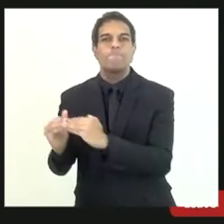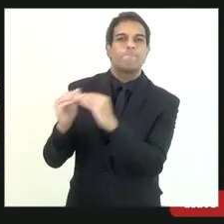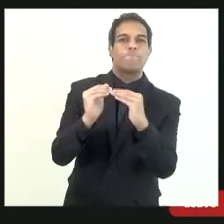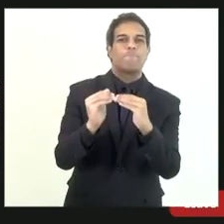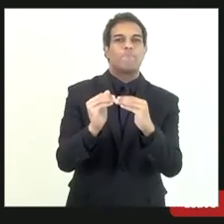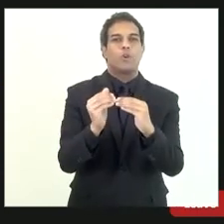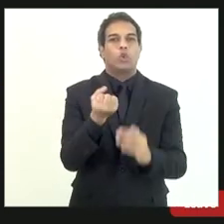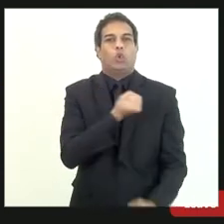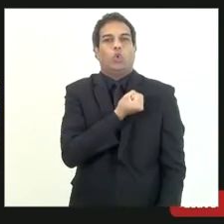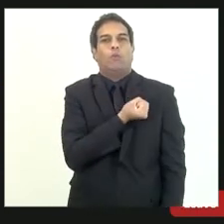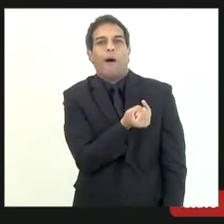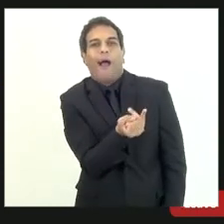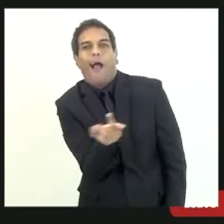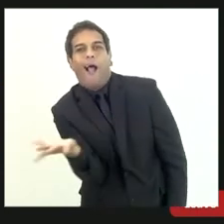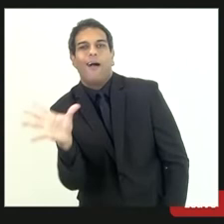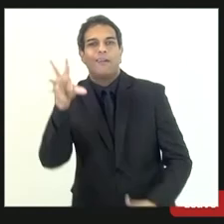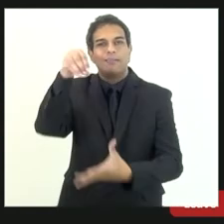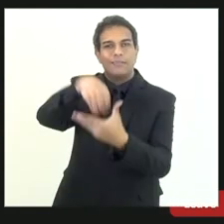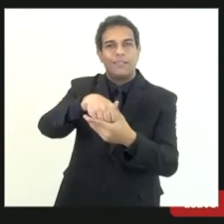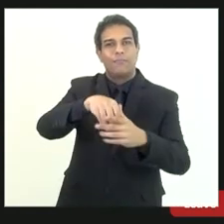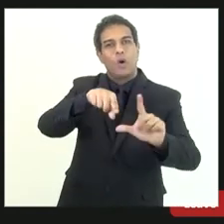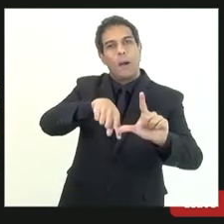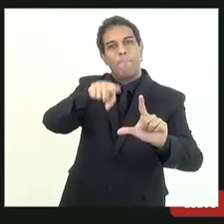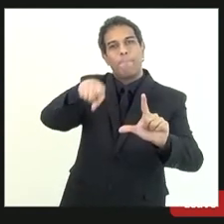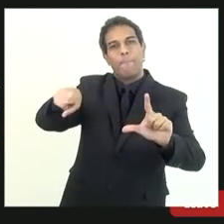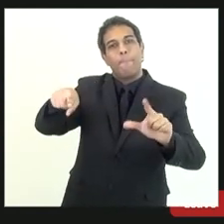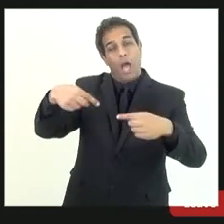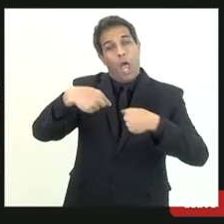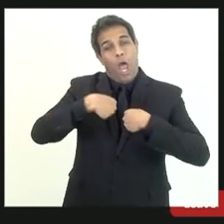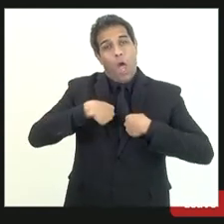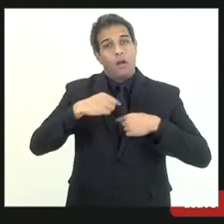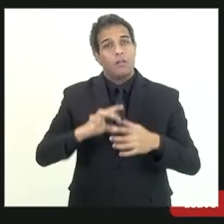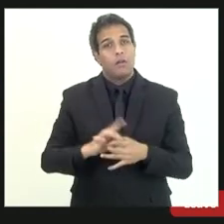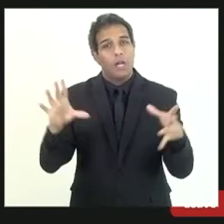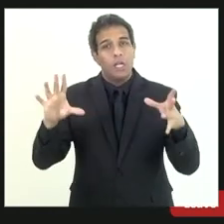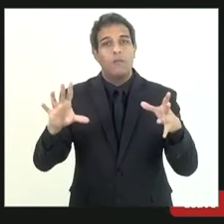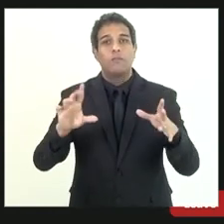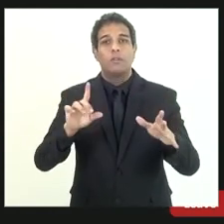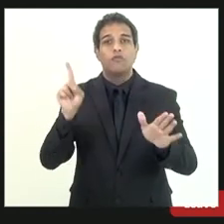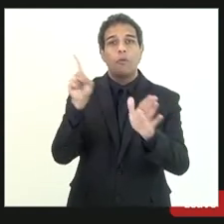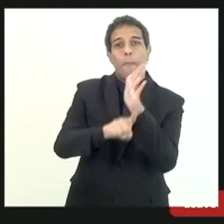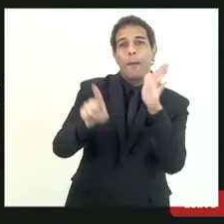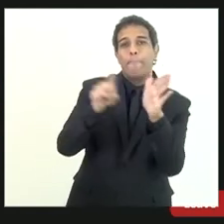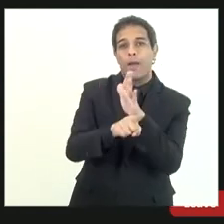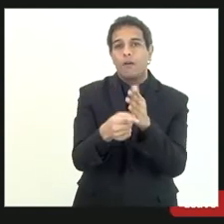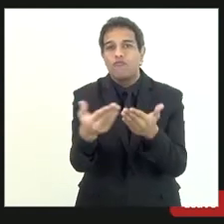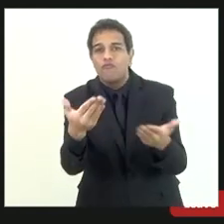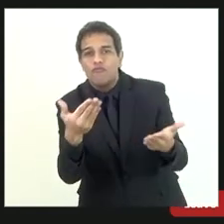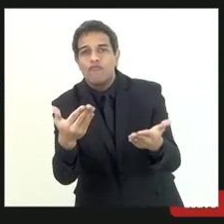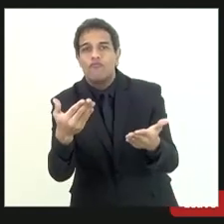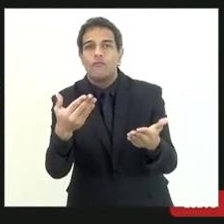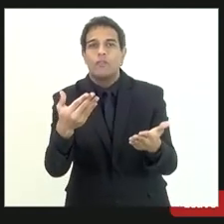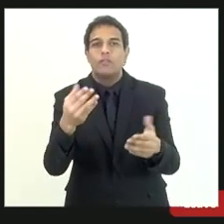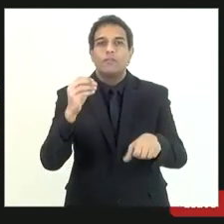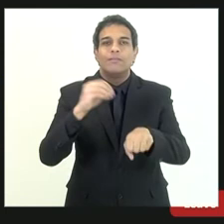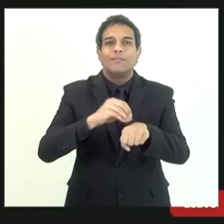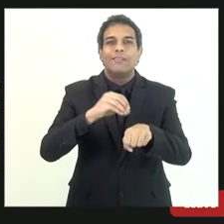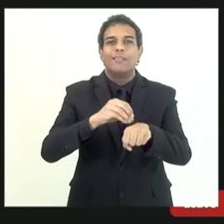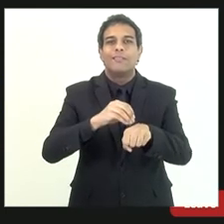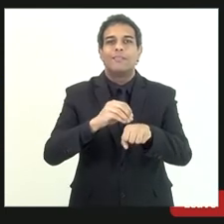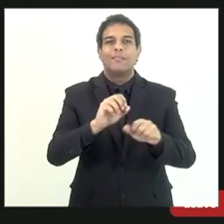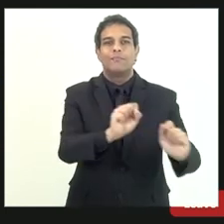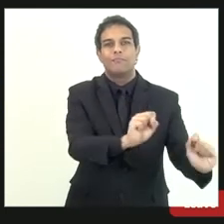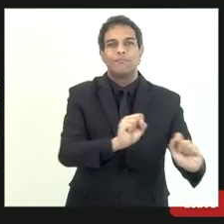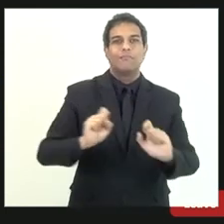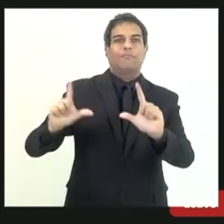esses números estou à disposição para qualquer dúvida tentei apresentar aqui o mais rápido possível para a gente